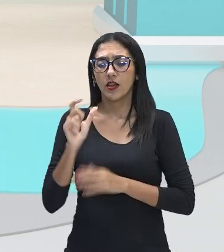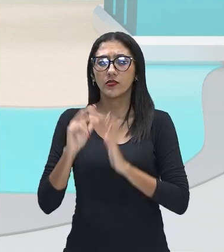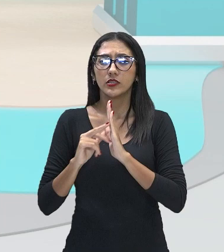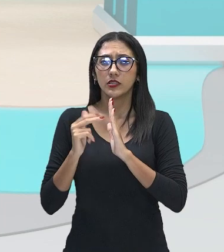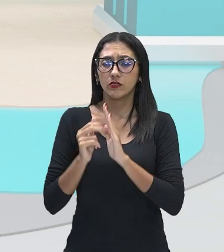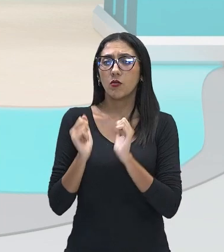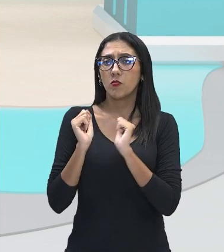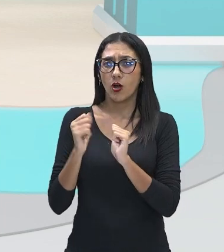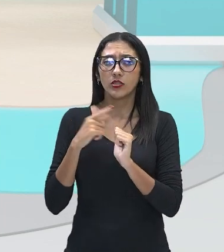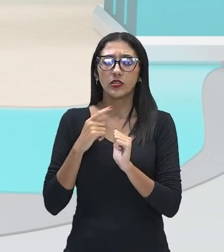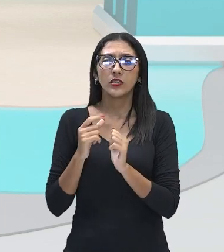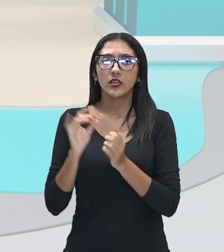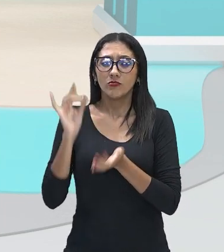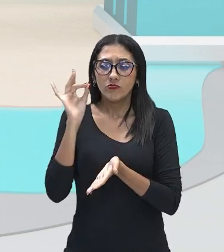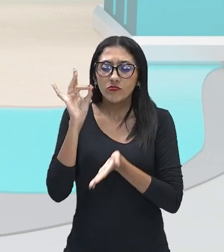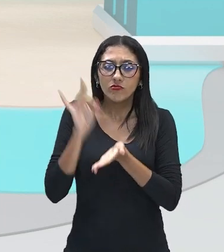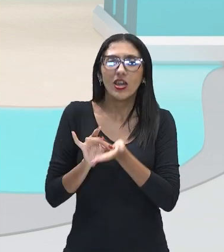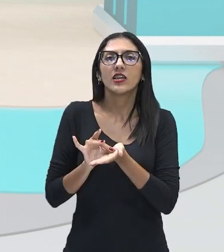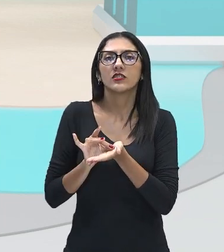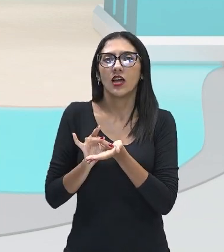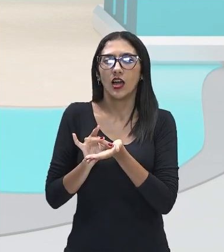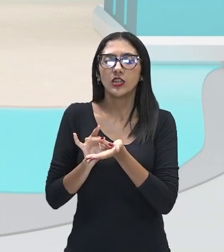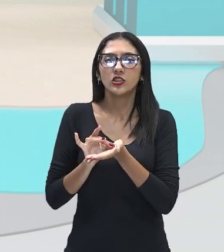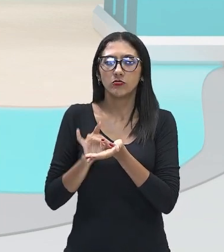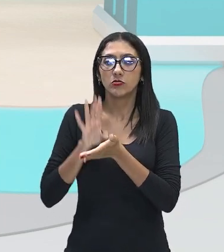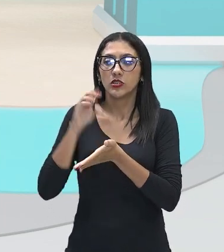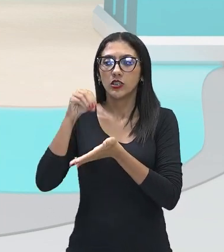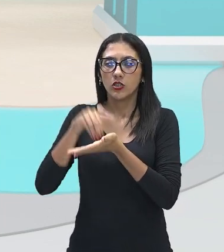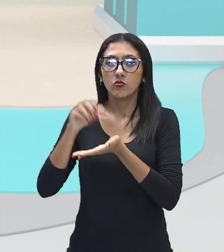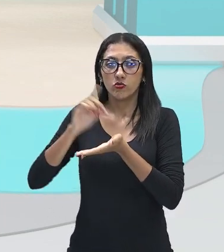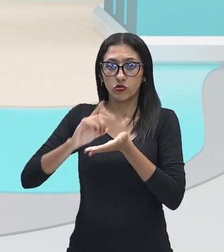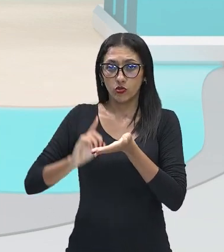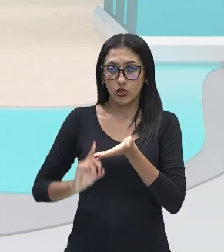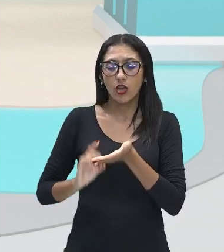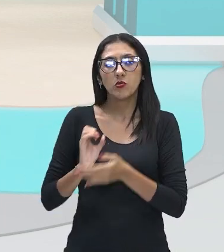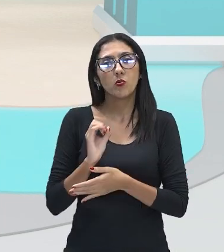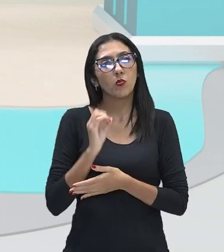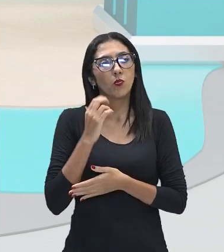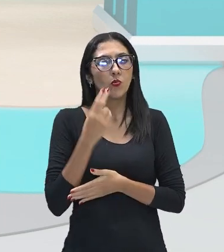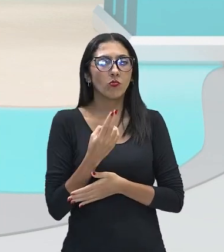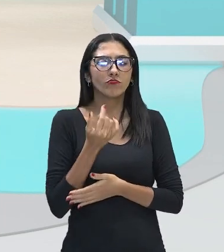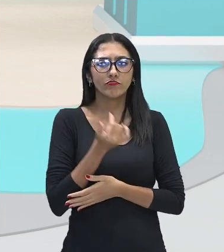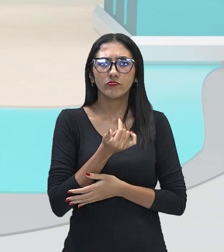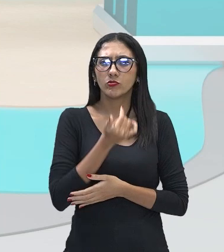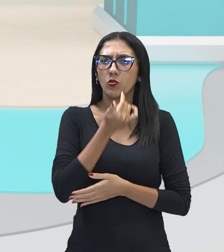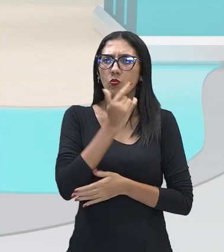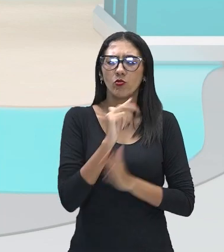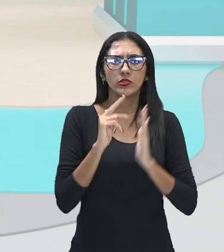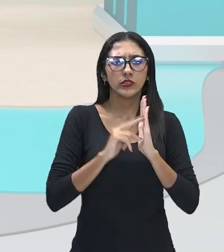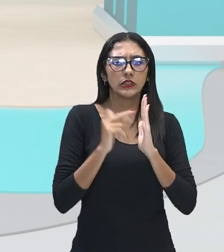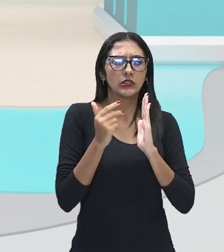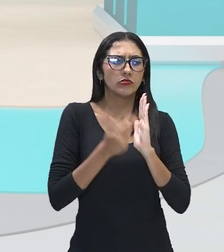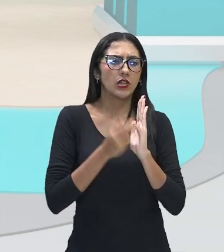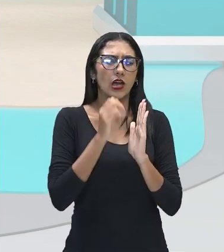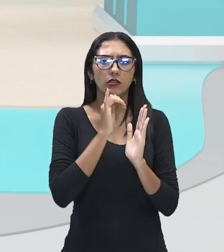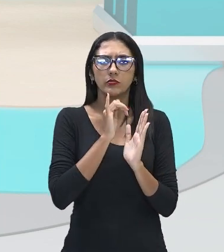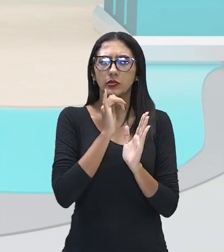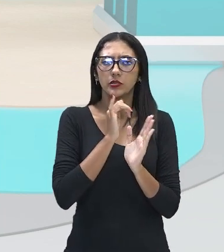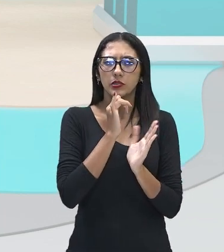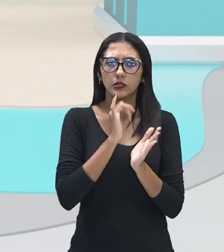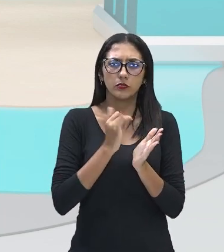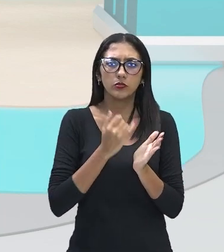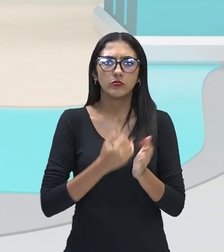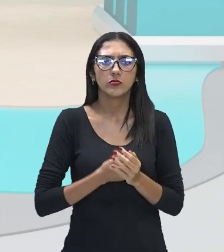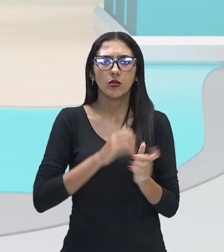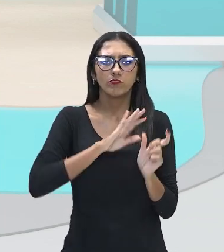o sentido literal, aquele que está no dicionário, ou pode ser um sentido figurativo, né? Um